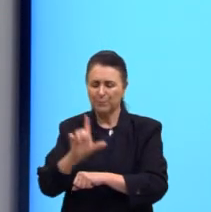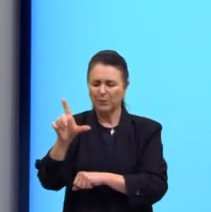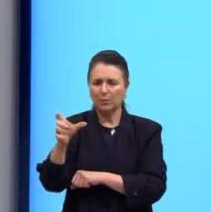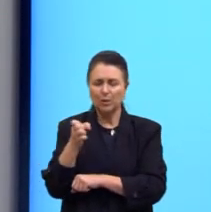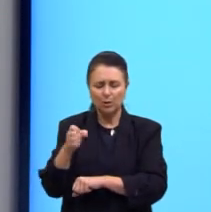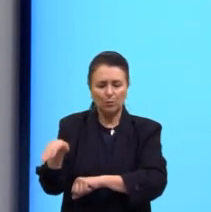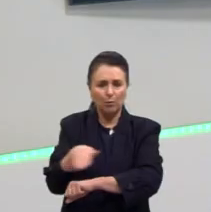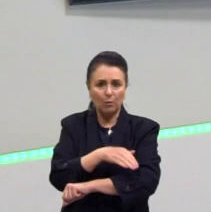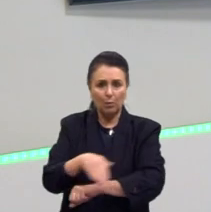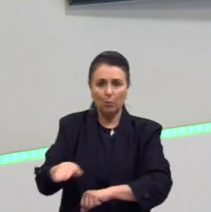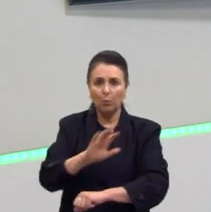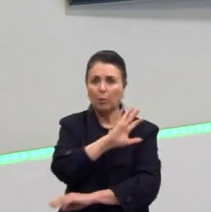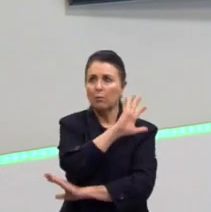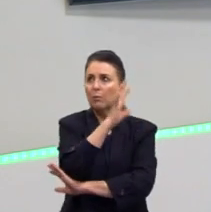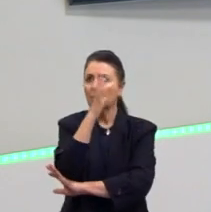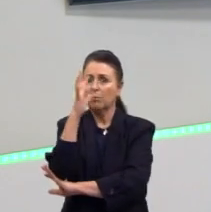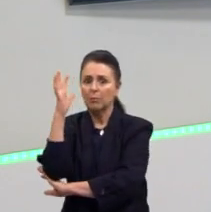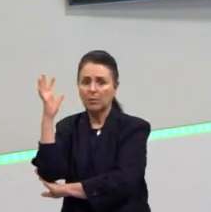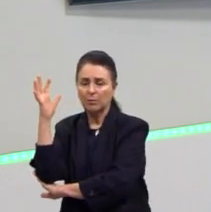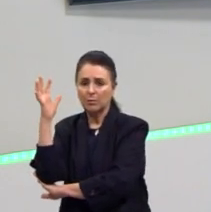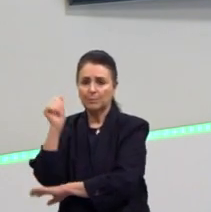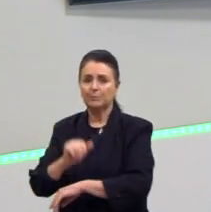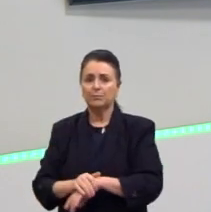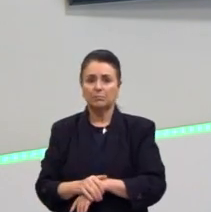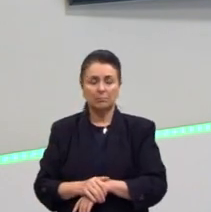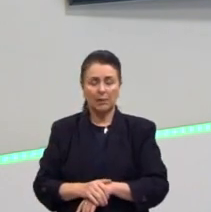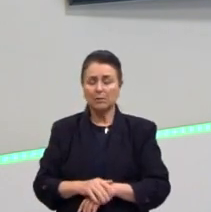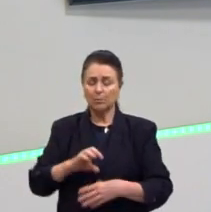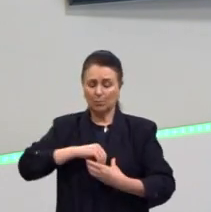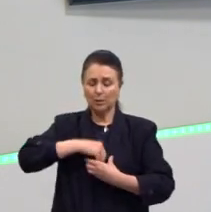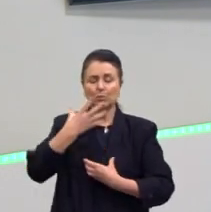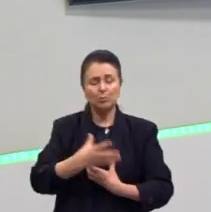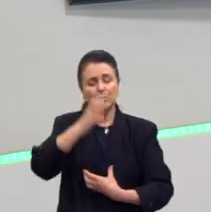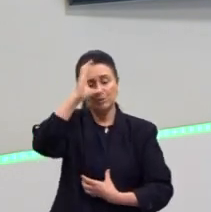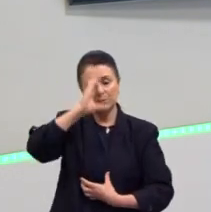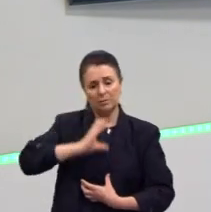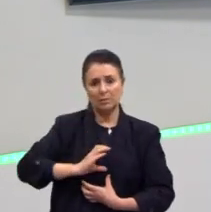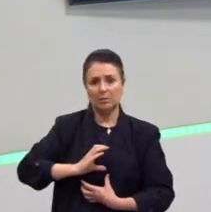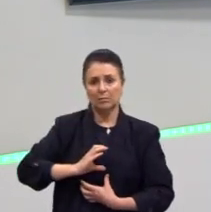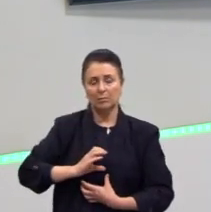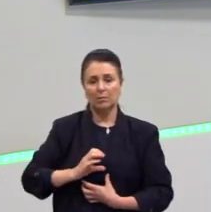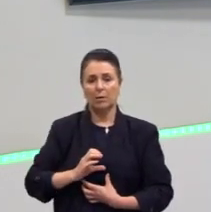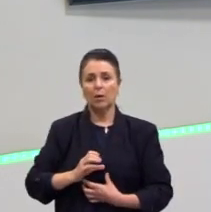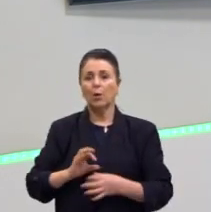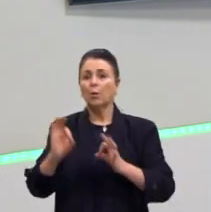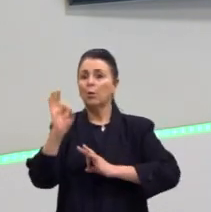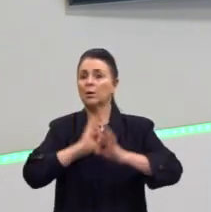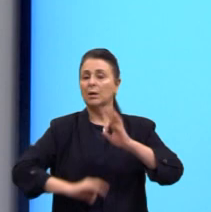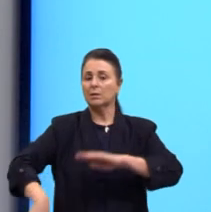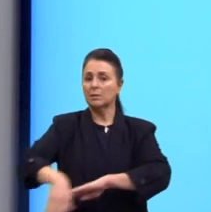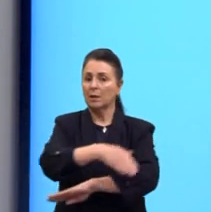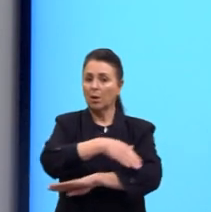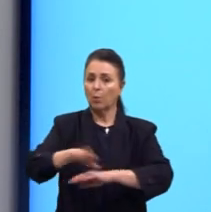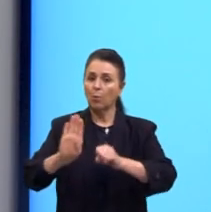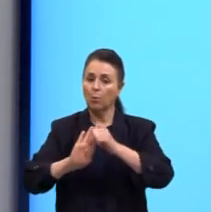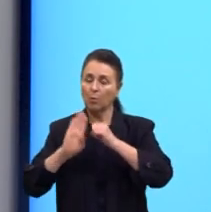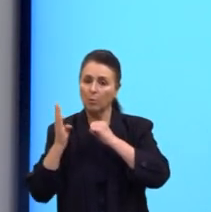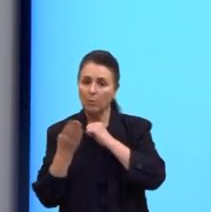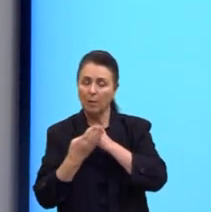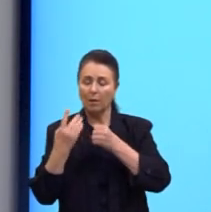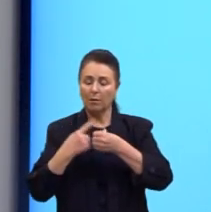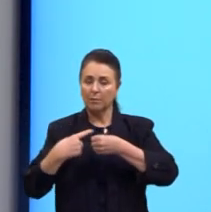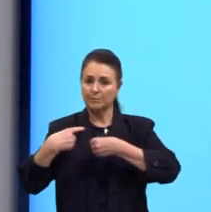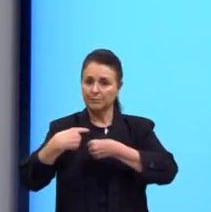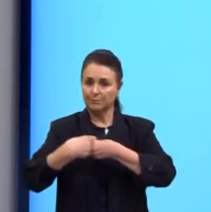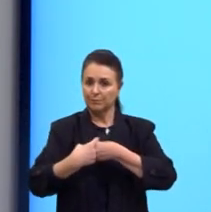com a rua, com o meio ambiente. De tudo cidadãs. Vamos lá. Organizar sua rua, seu bairro, sua cidade.